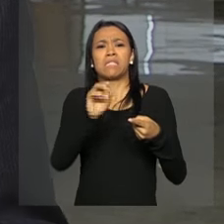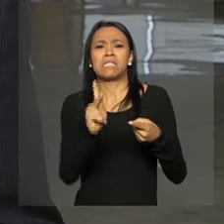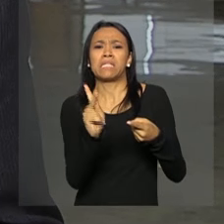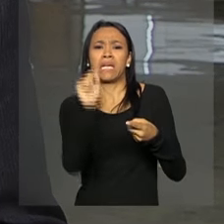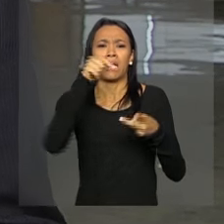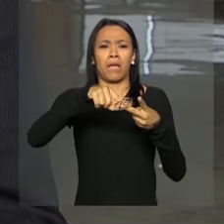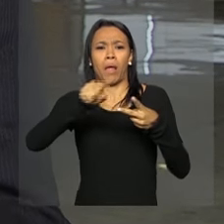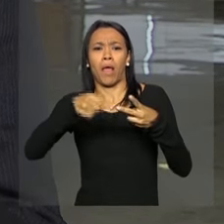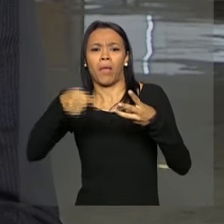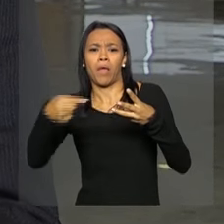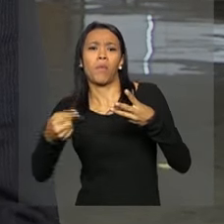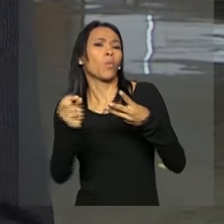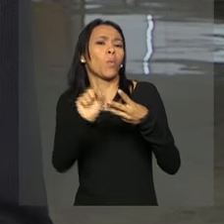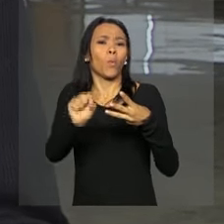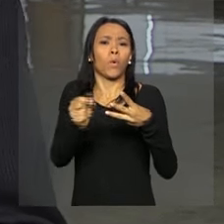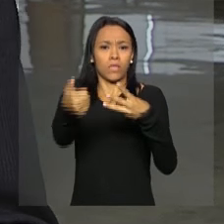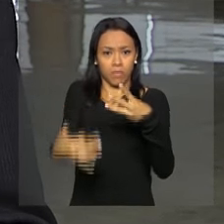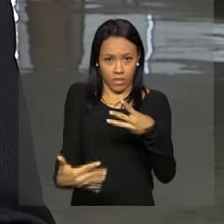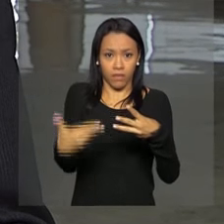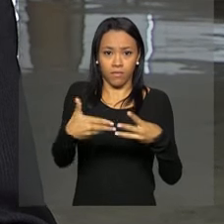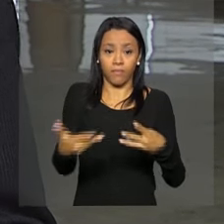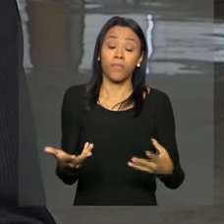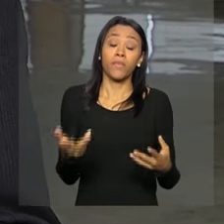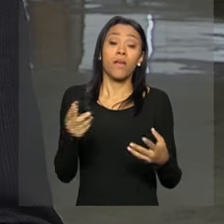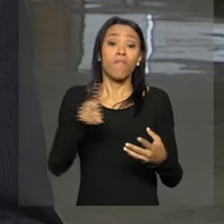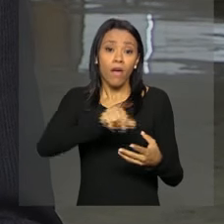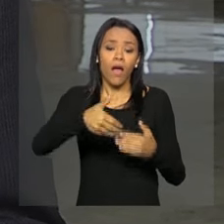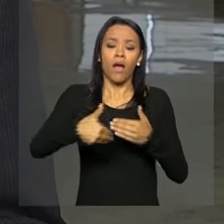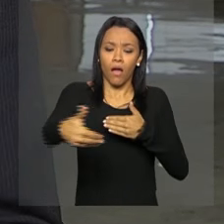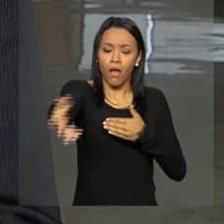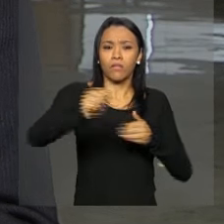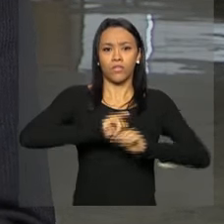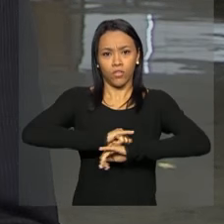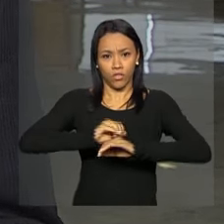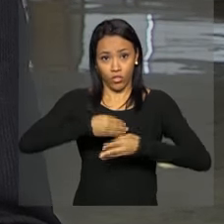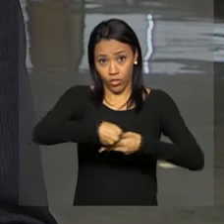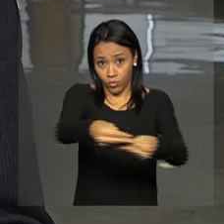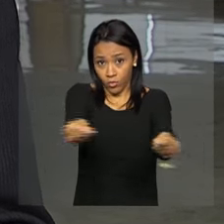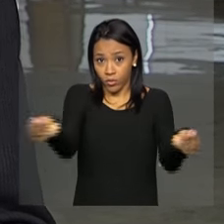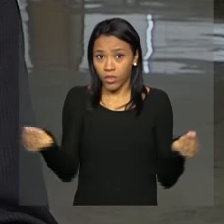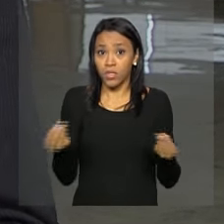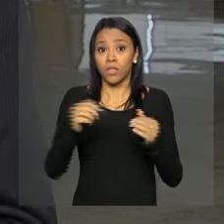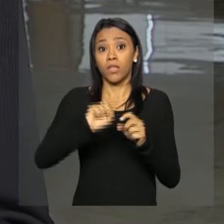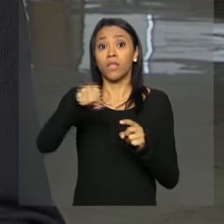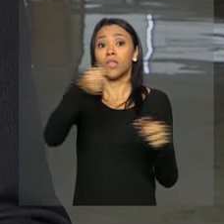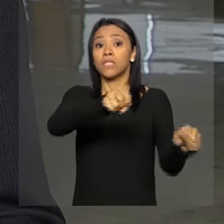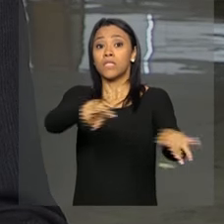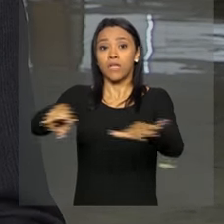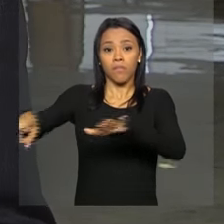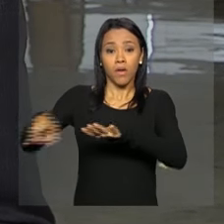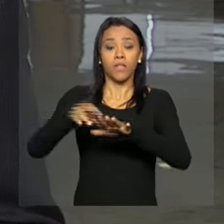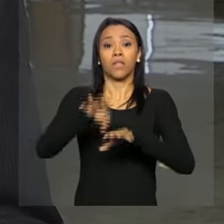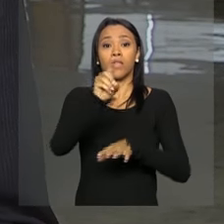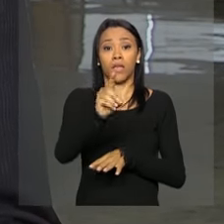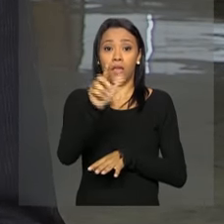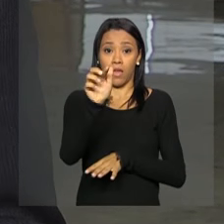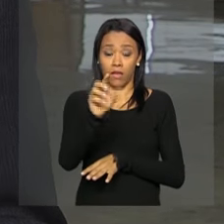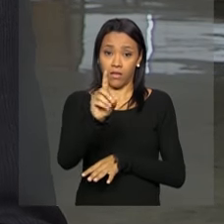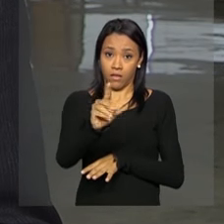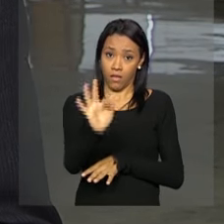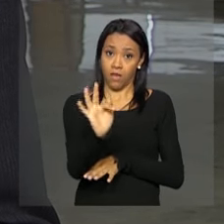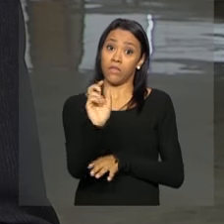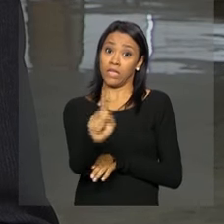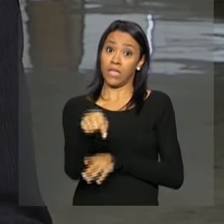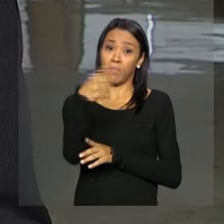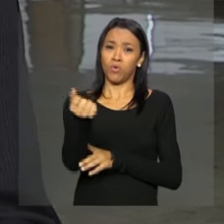acessível. A distribuição vai começar a ser feita pelo Distrito Federal nas próximas semanas e, em todo o país, o Ministério da